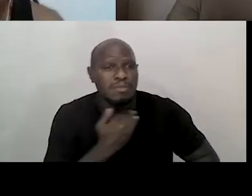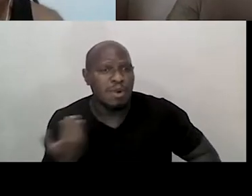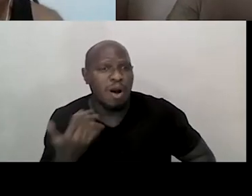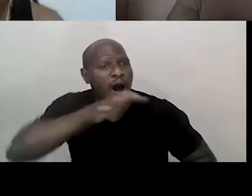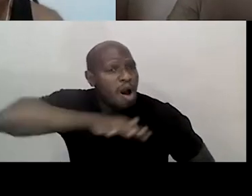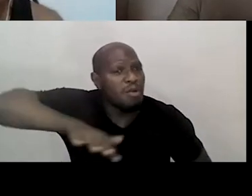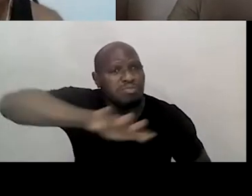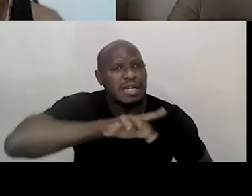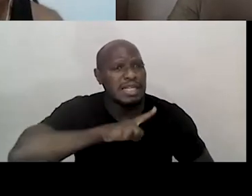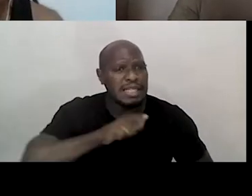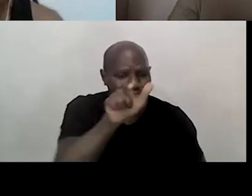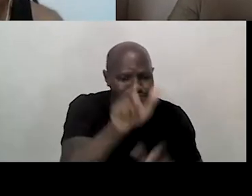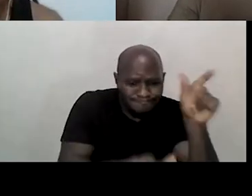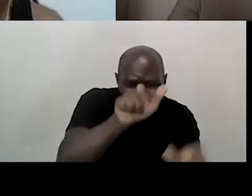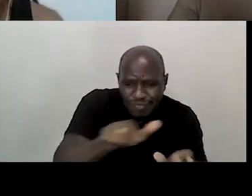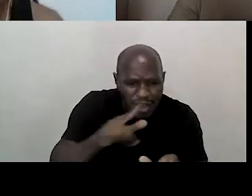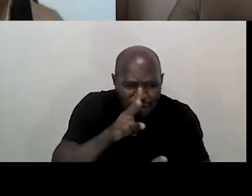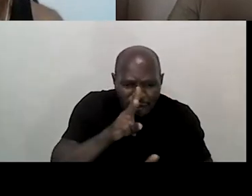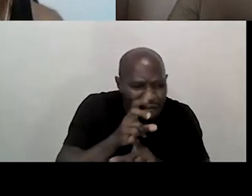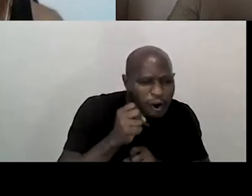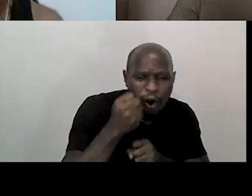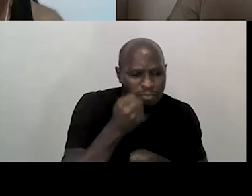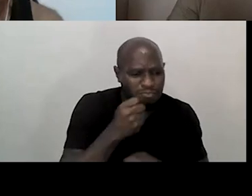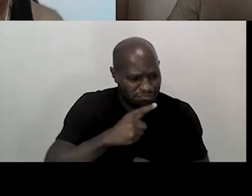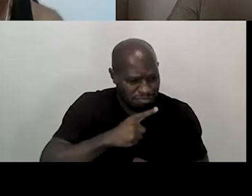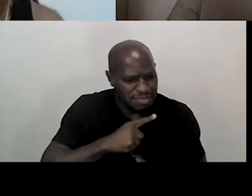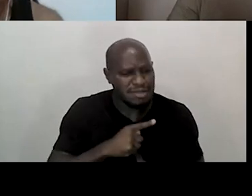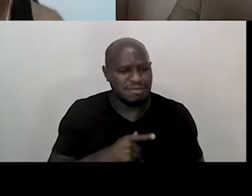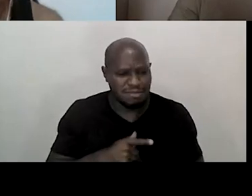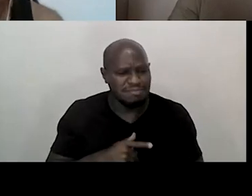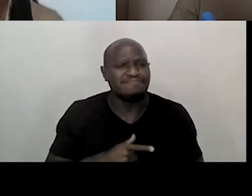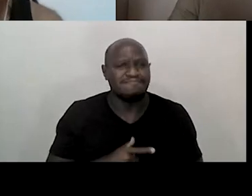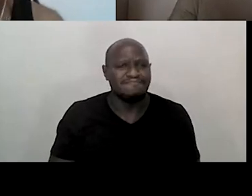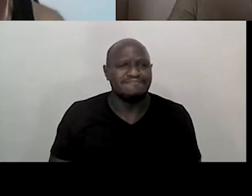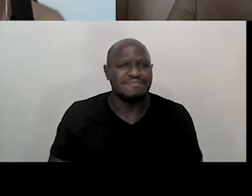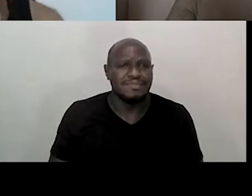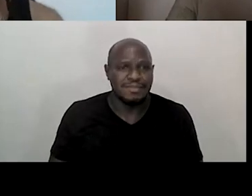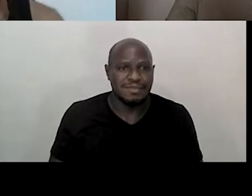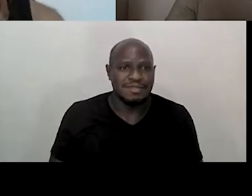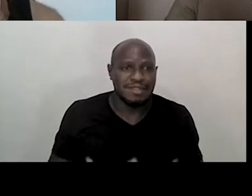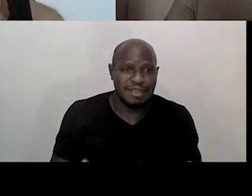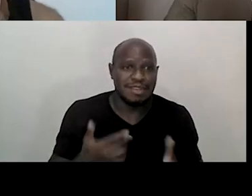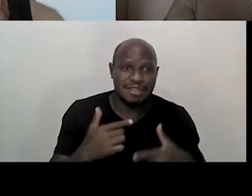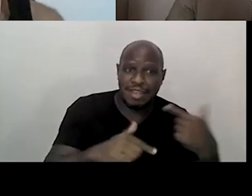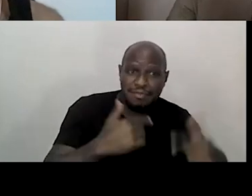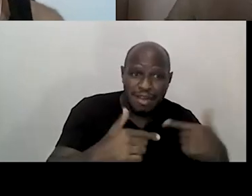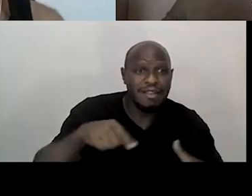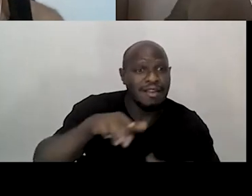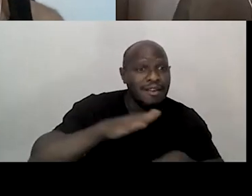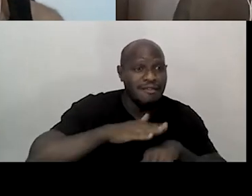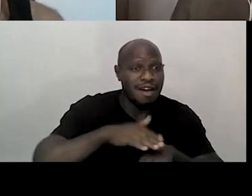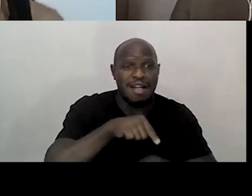muita potência, de muita potência, então é isso, o trabalho que vocês fazem ali